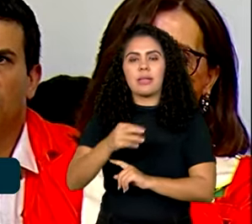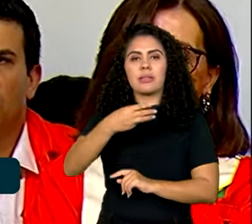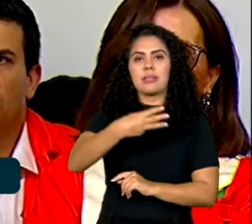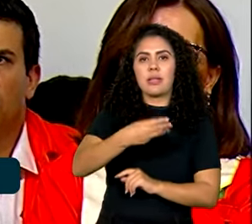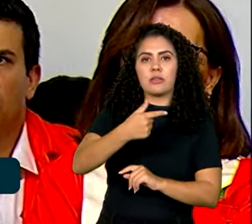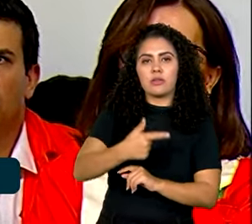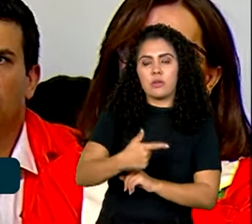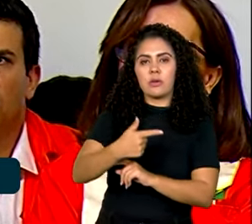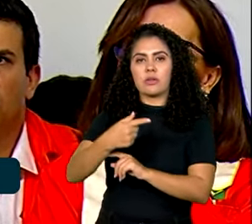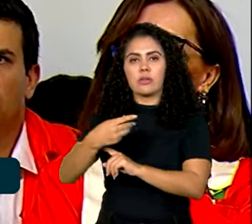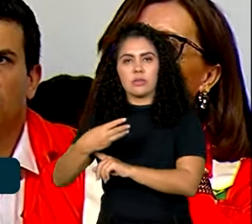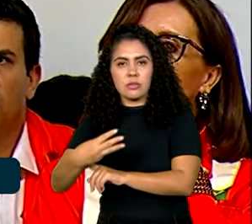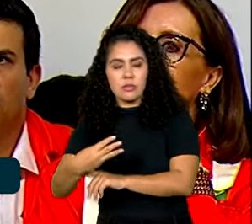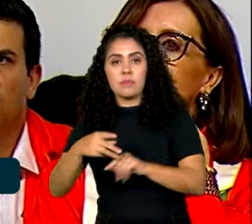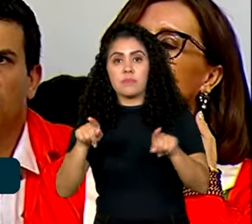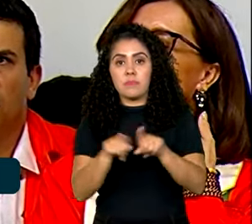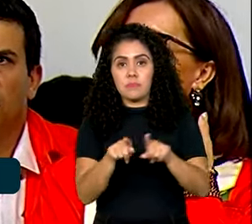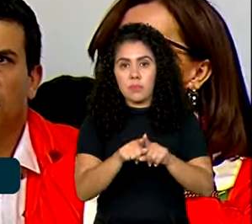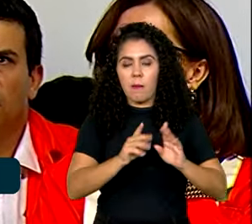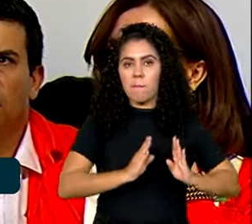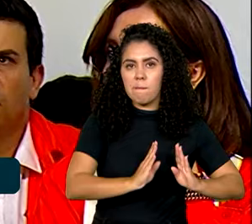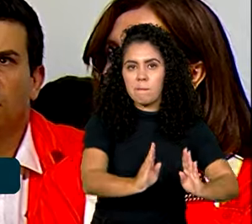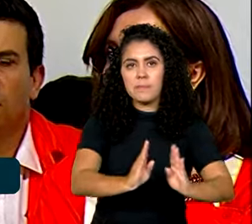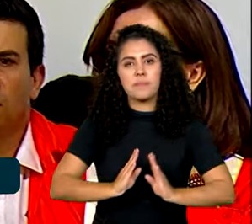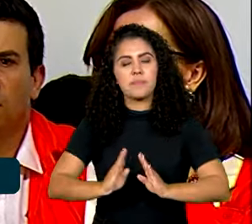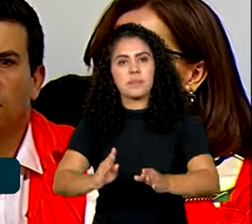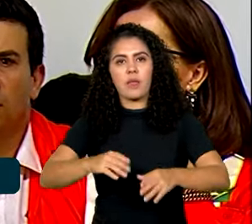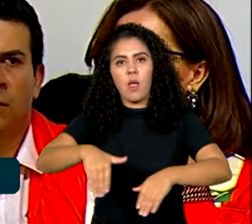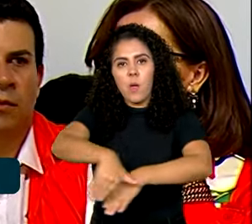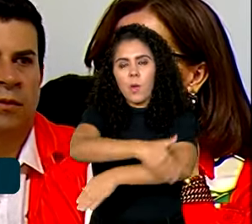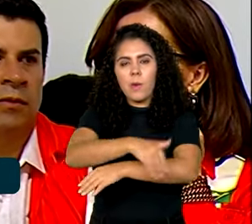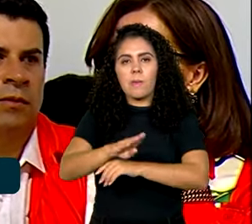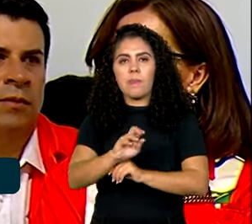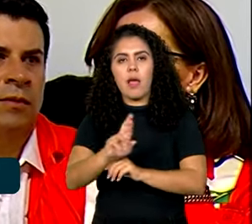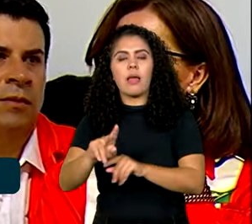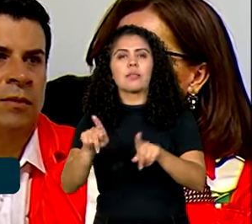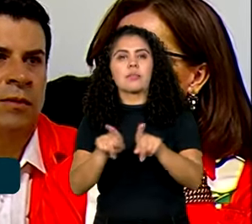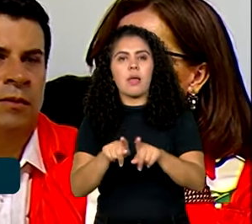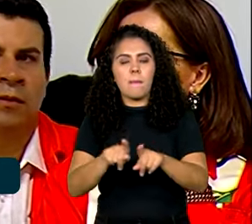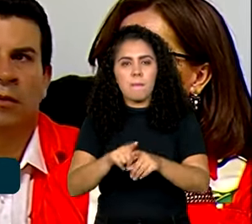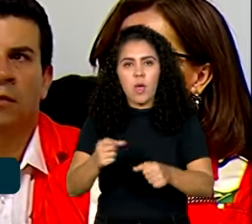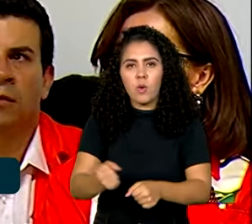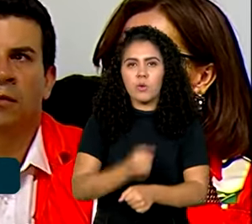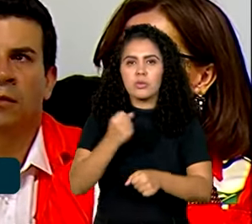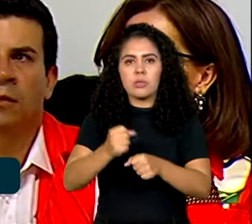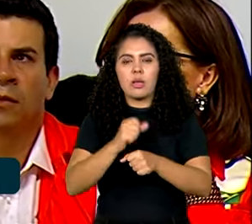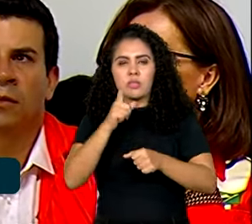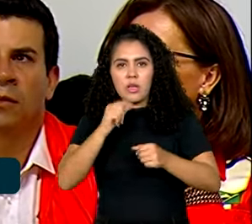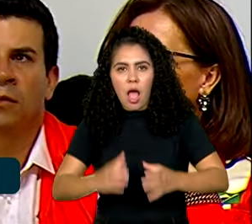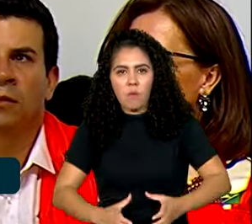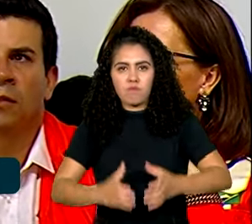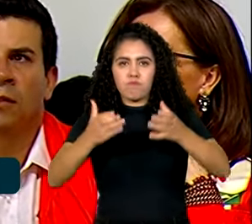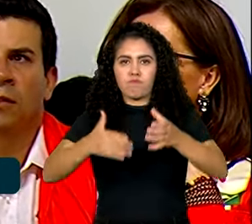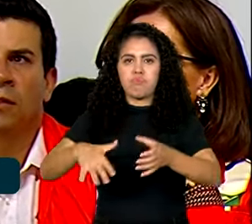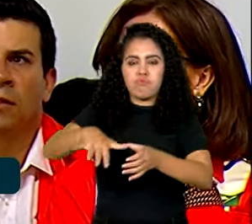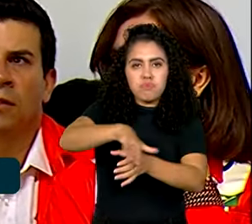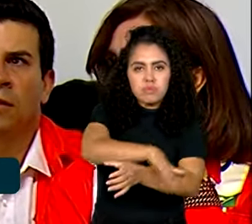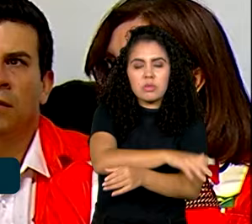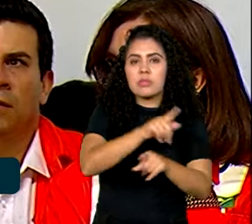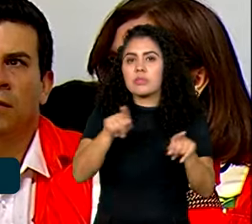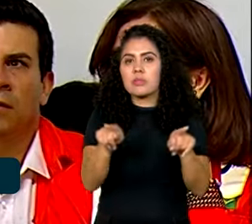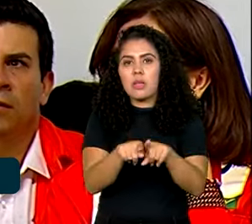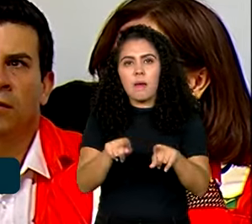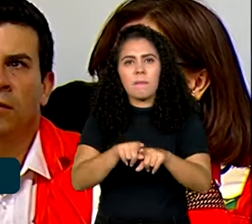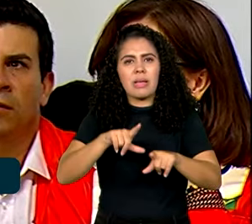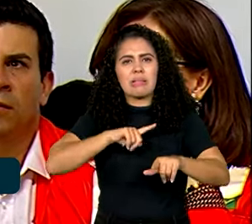o término da BR-104, investimentos em barragem, o arco metropolitano e todos